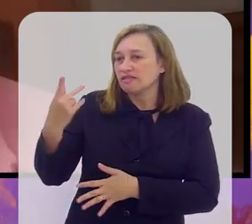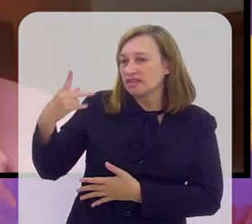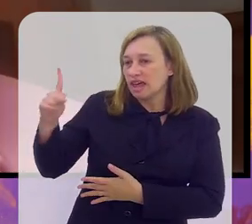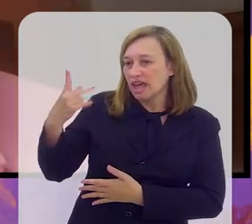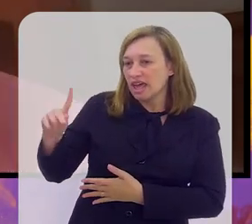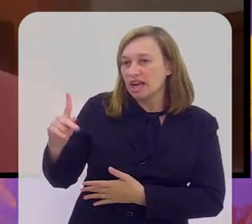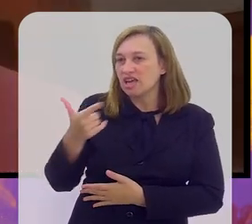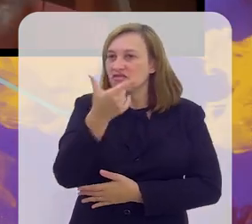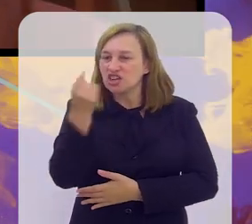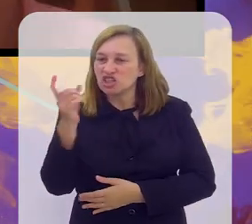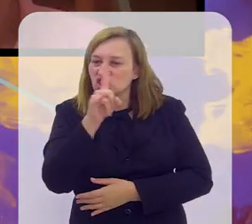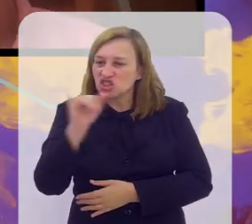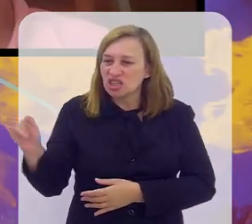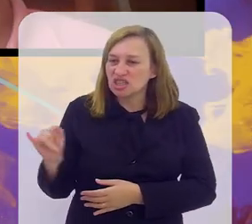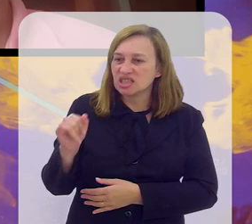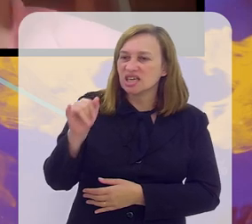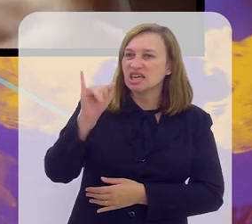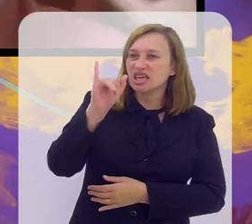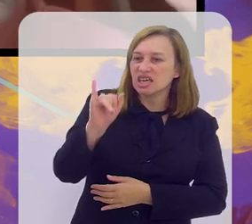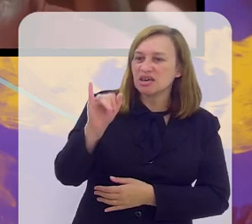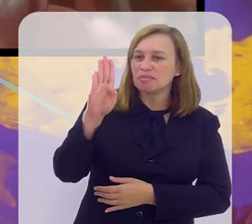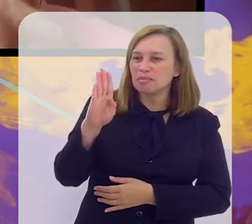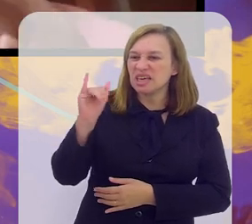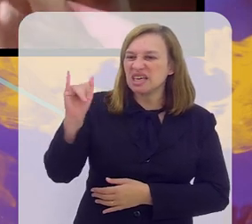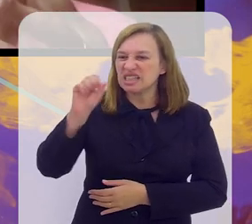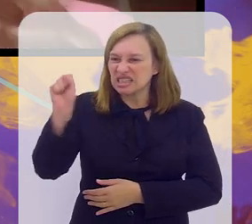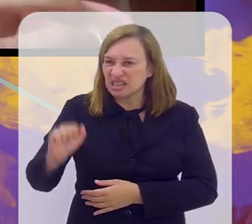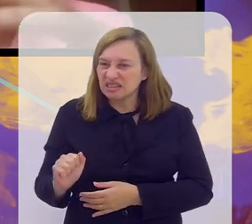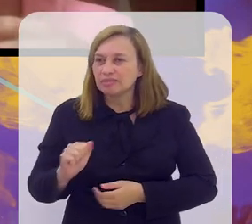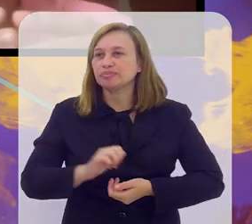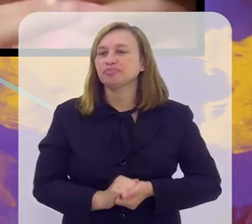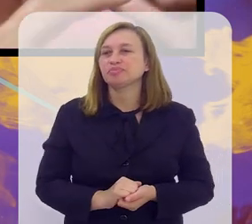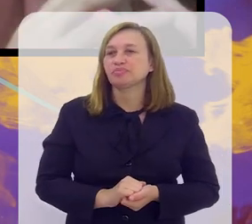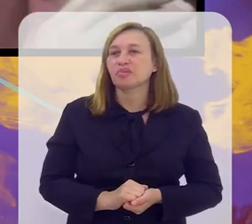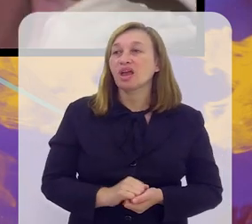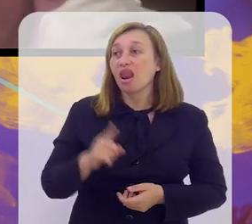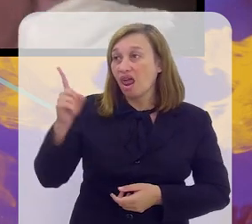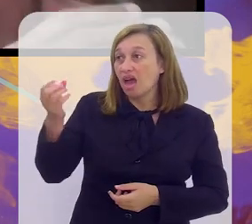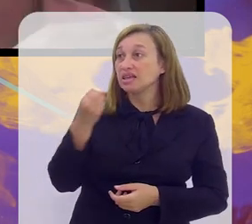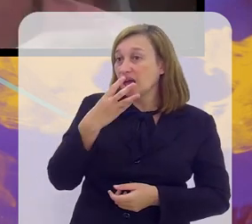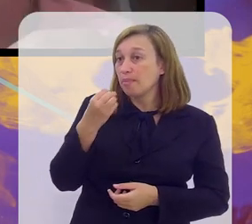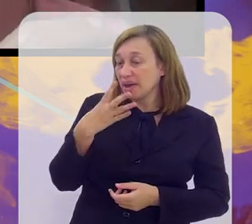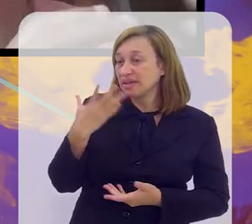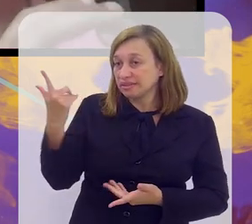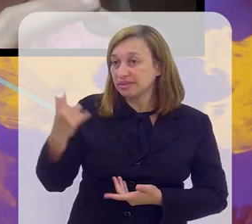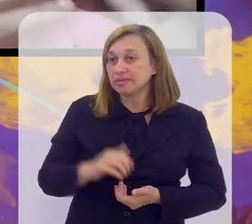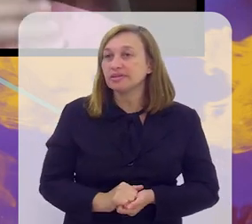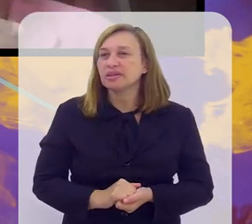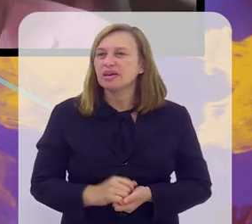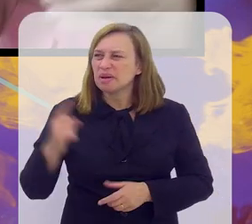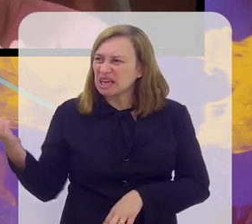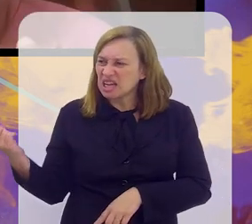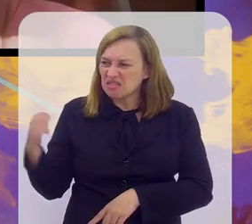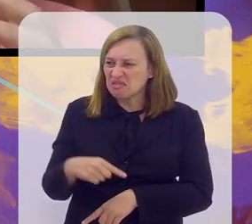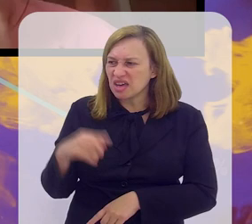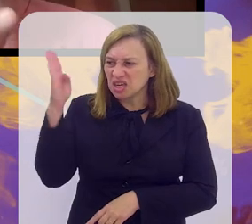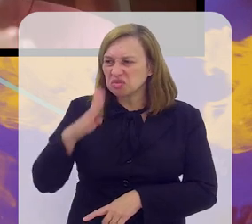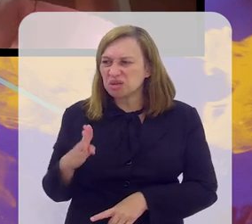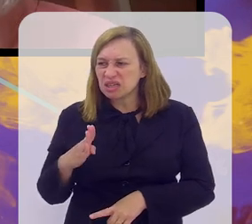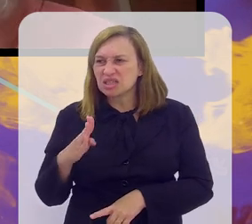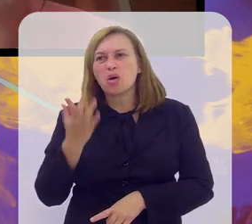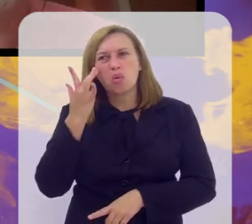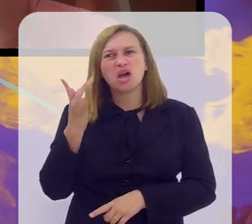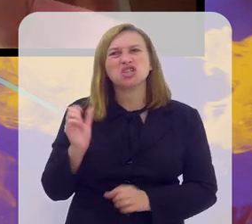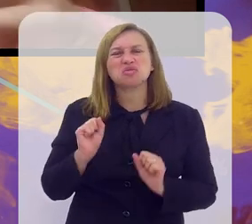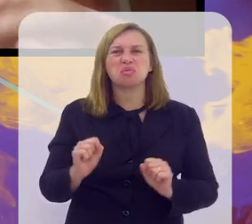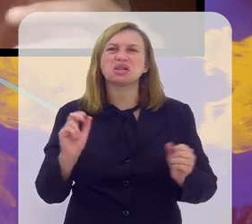Passar 20 dias em Ibiza, enfim, com a família. Então, ele lá está muito bem posicionado. Para que ele venha, eu acho que é